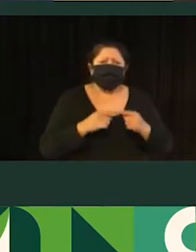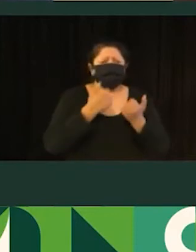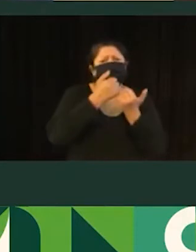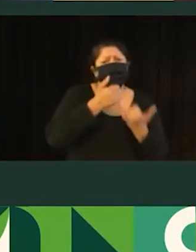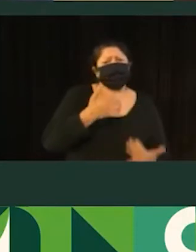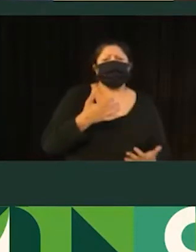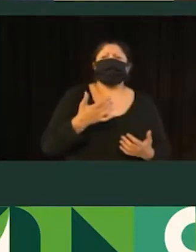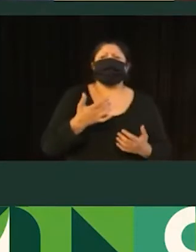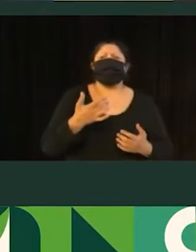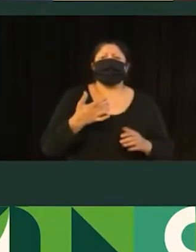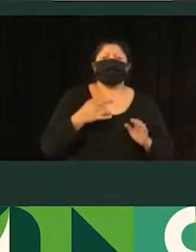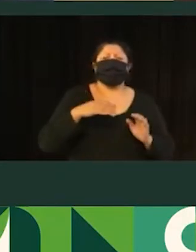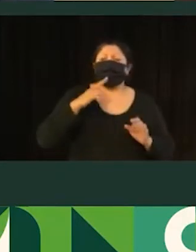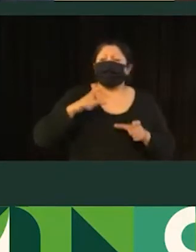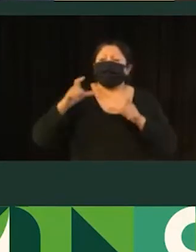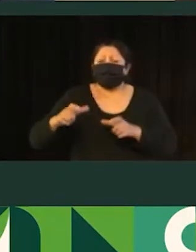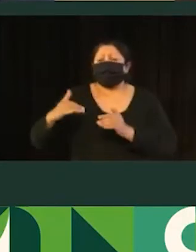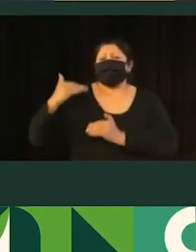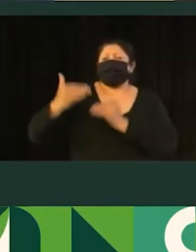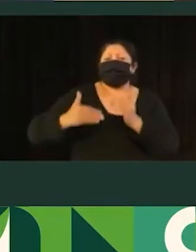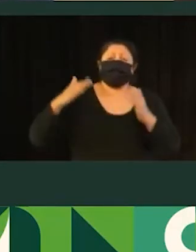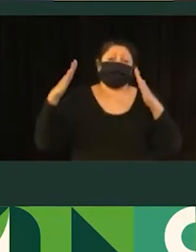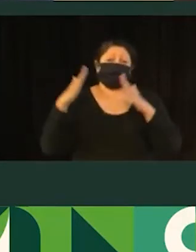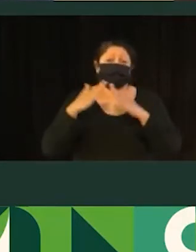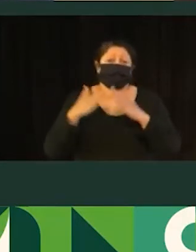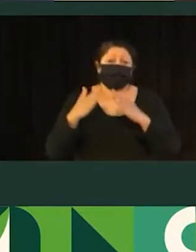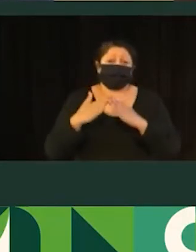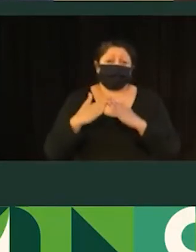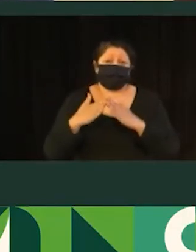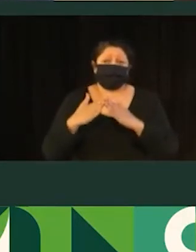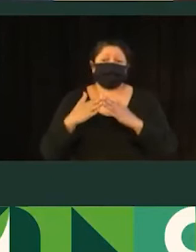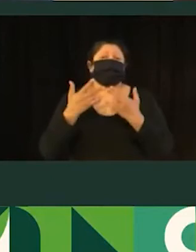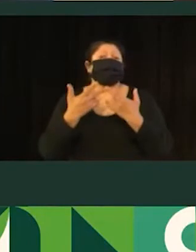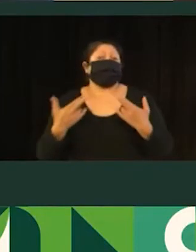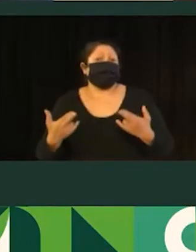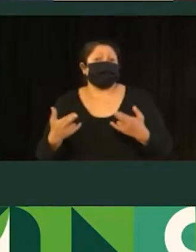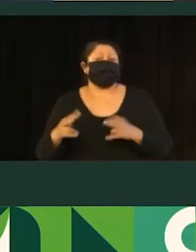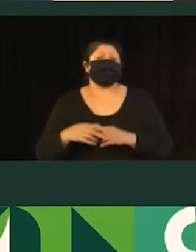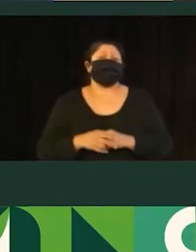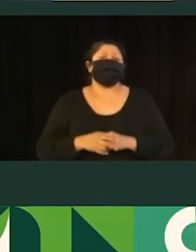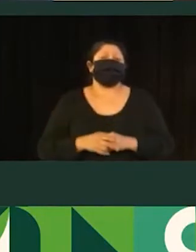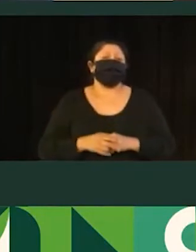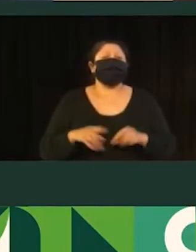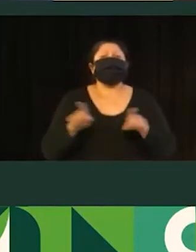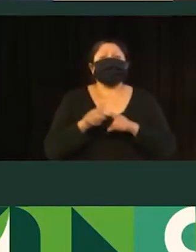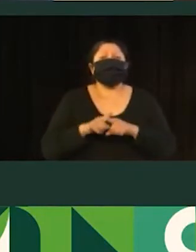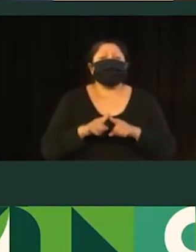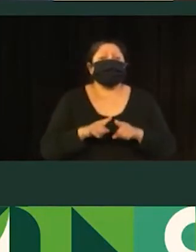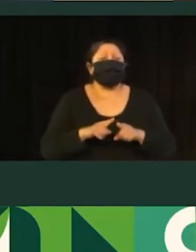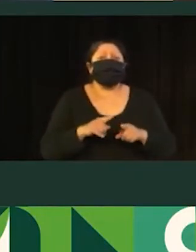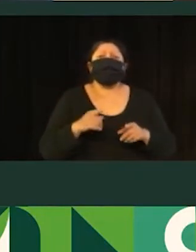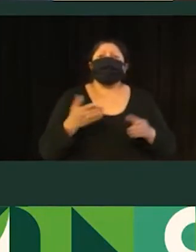entender hierarquia viária e as consequentes adequações que são demandadas para essa hierarquia funcionar. E funcionais, que são redes